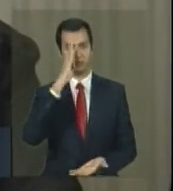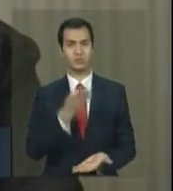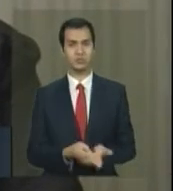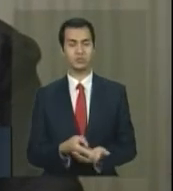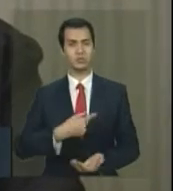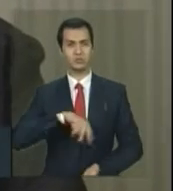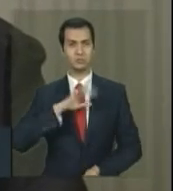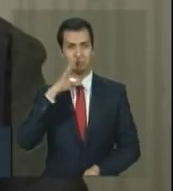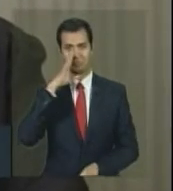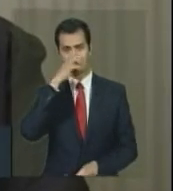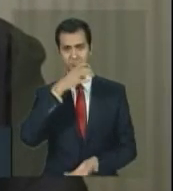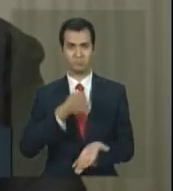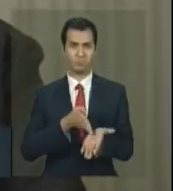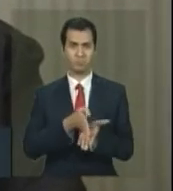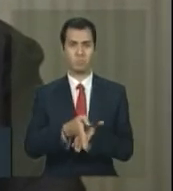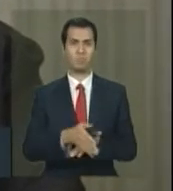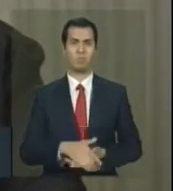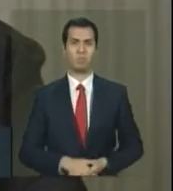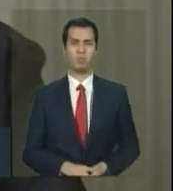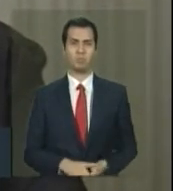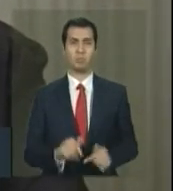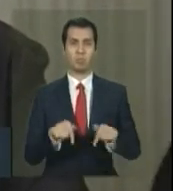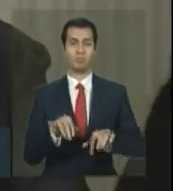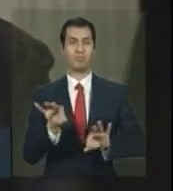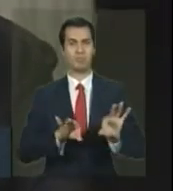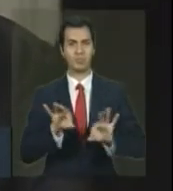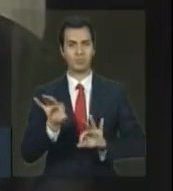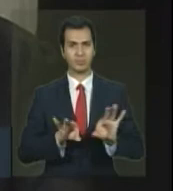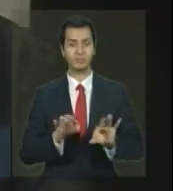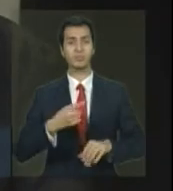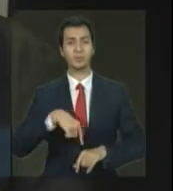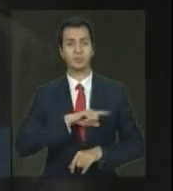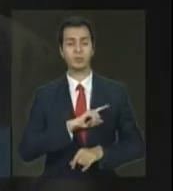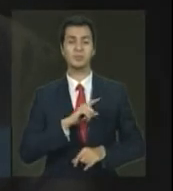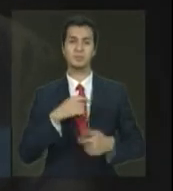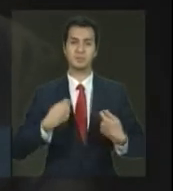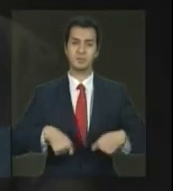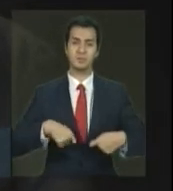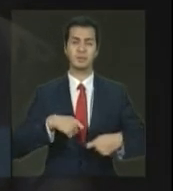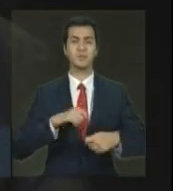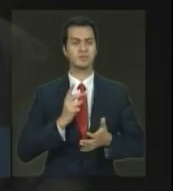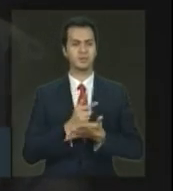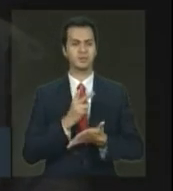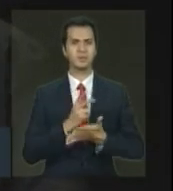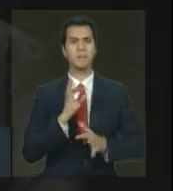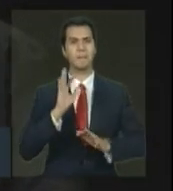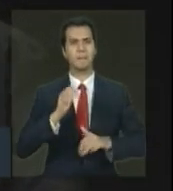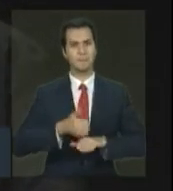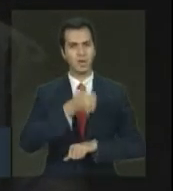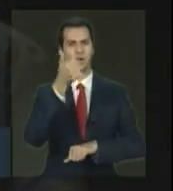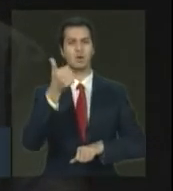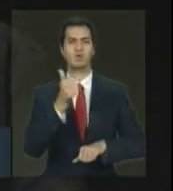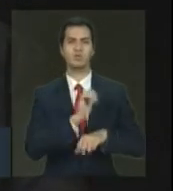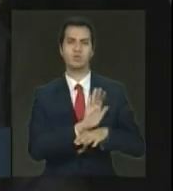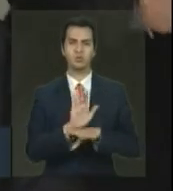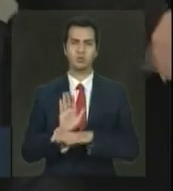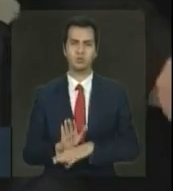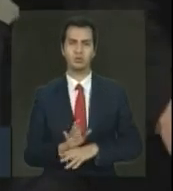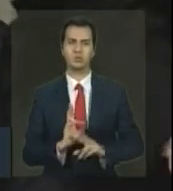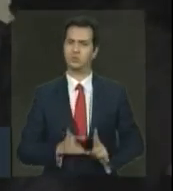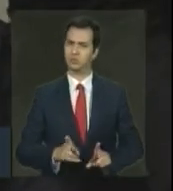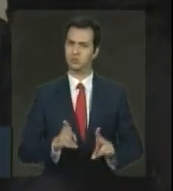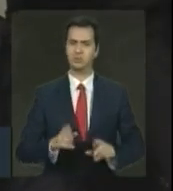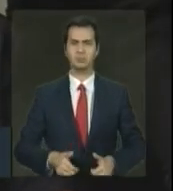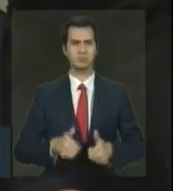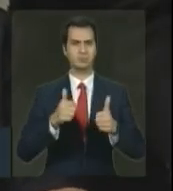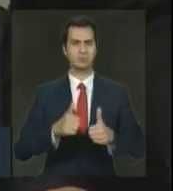e como é um plano, temos que continuar melhorando o conjunto das ações e buscando estar cada vez